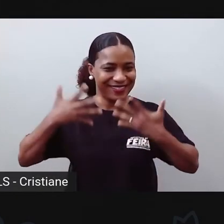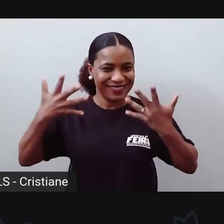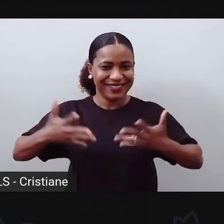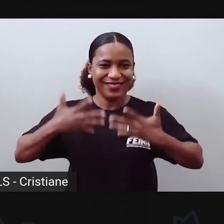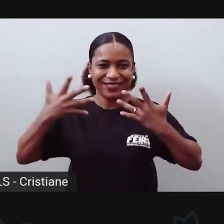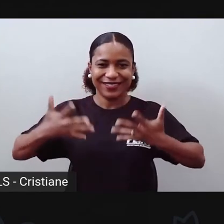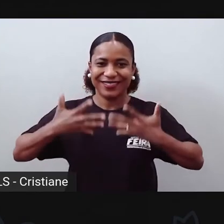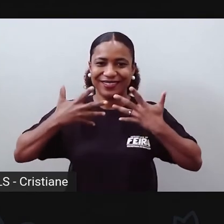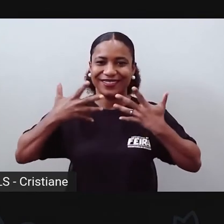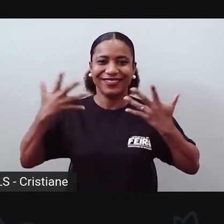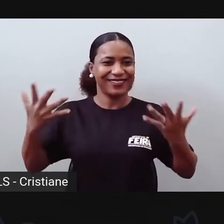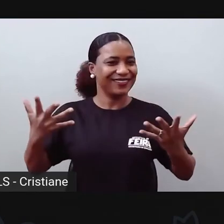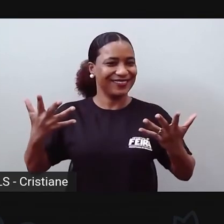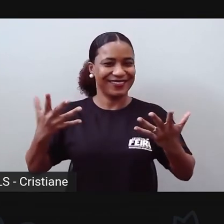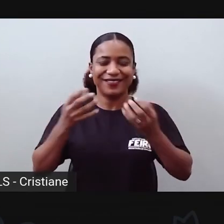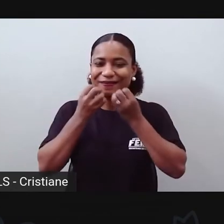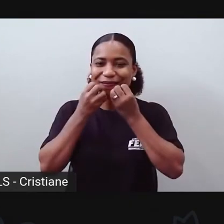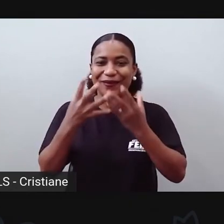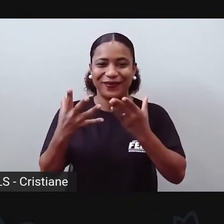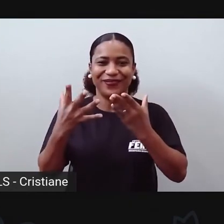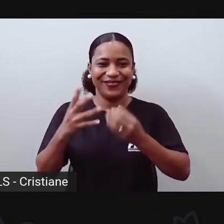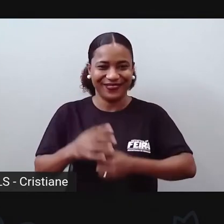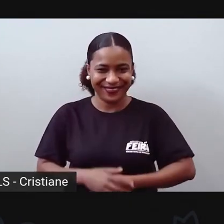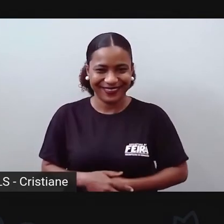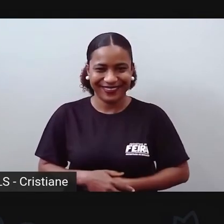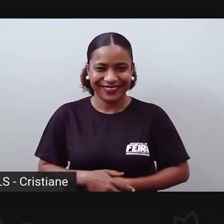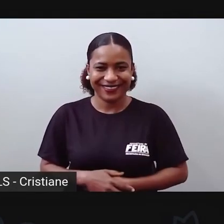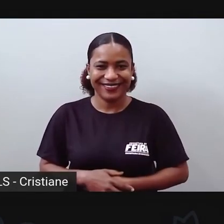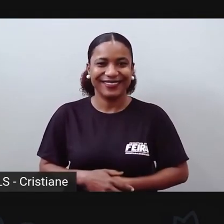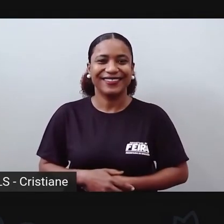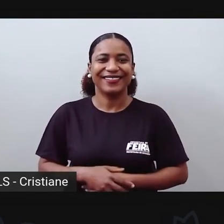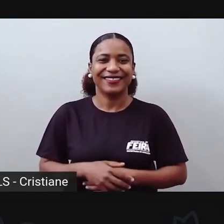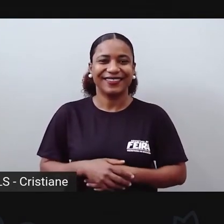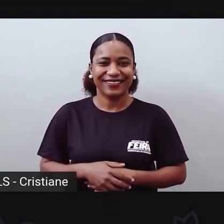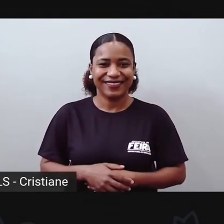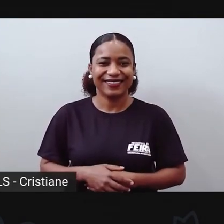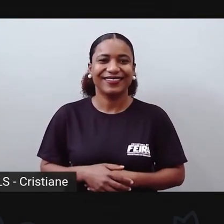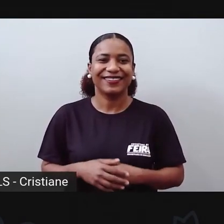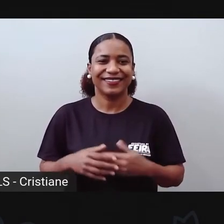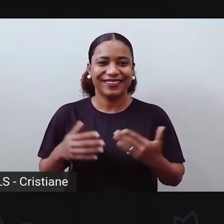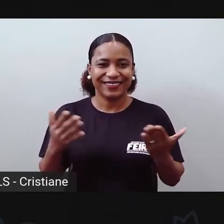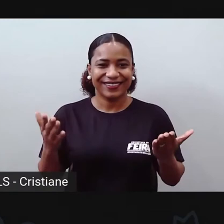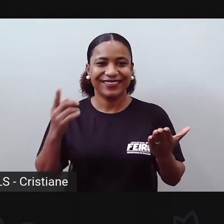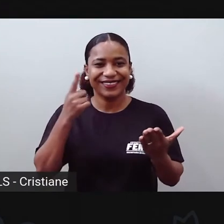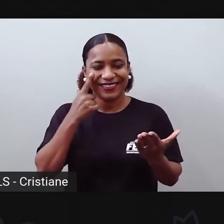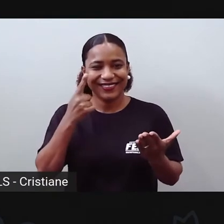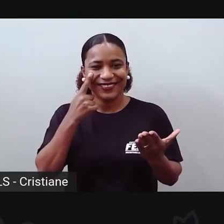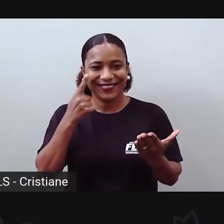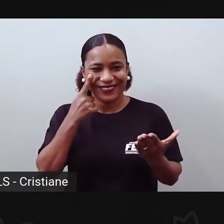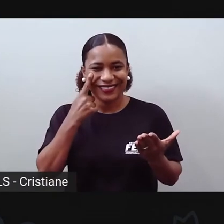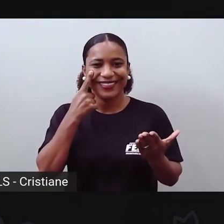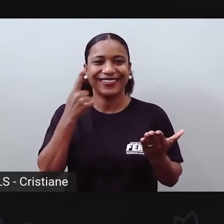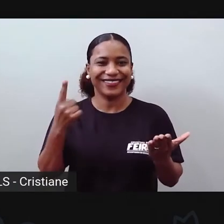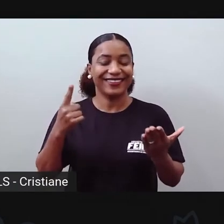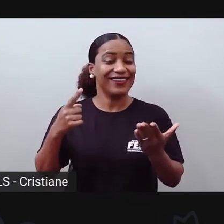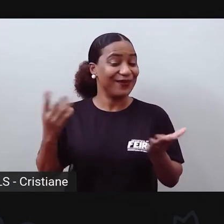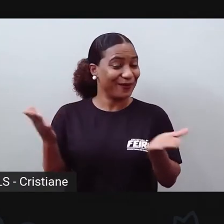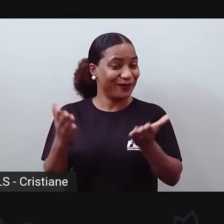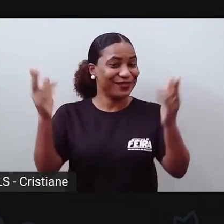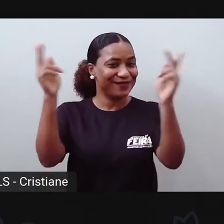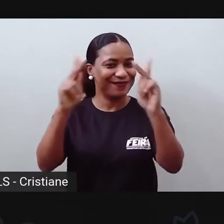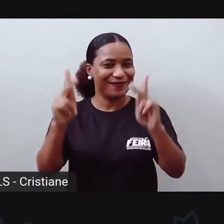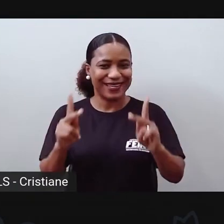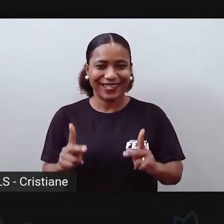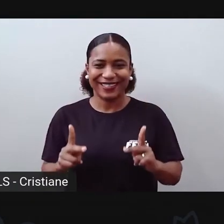experimentando uma alegria sem tamanho aí nesse momento, até porque o dom da vida já é maior presente que a gente pode ter. Então sejam